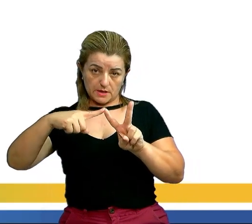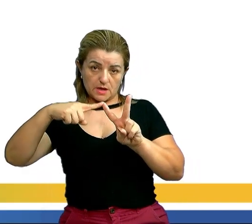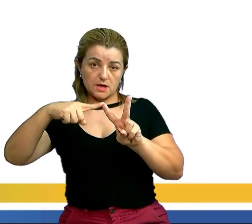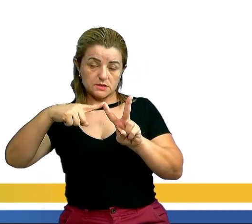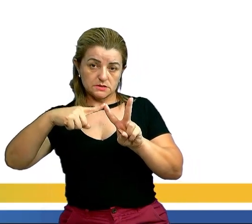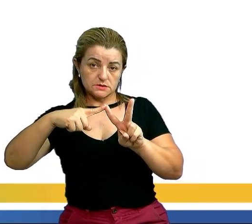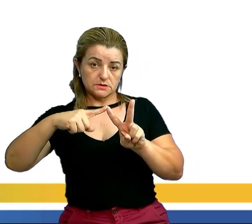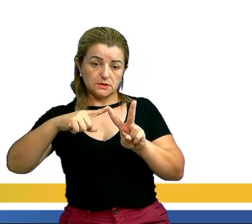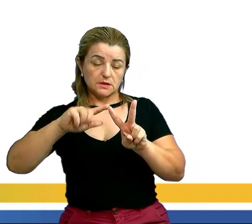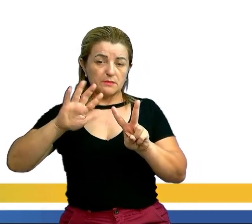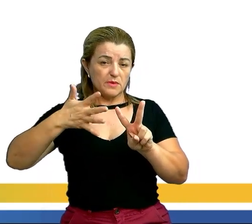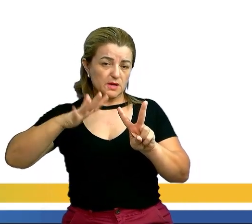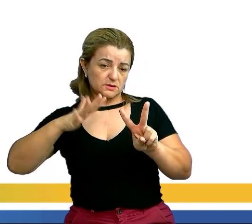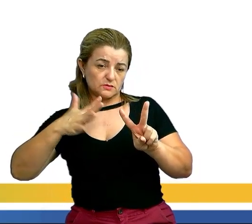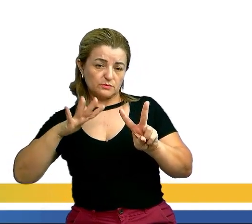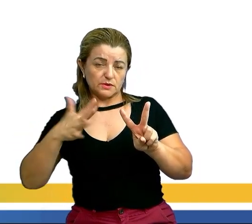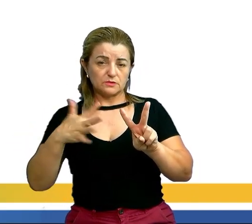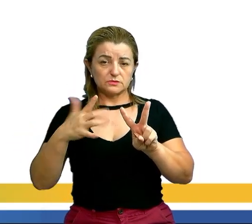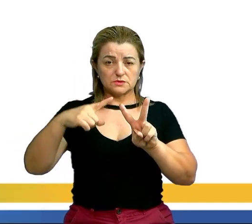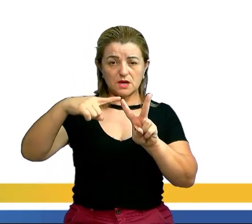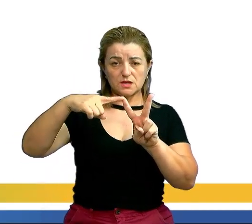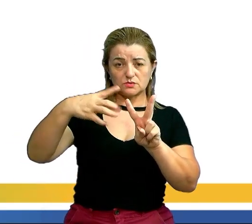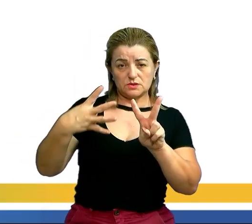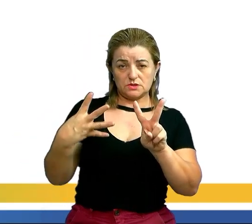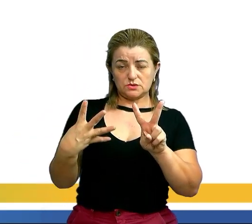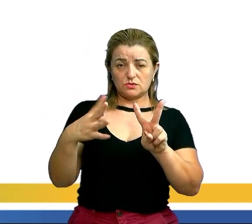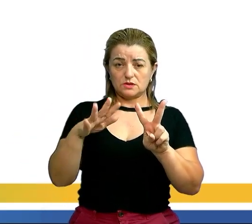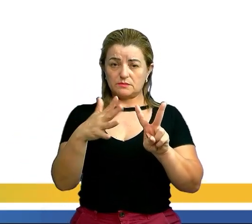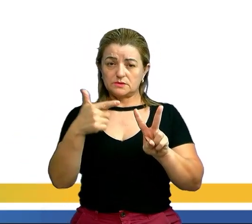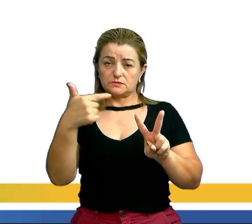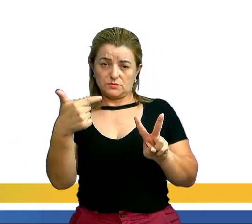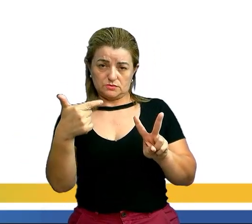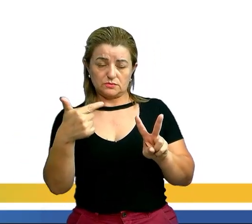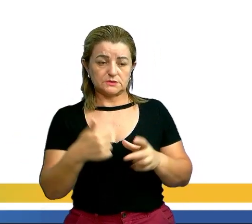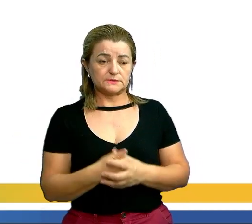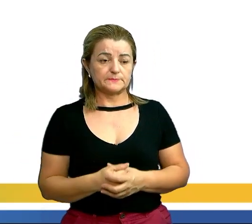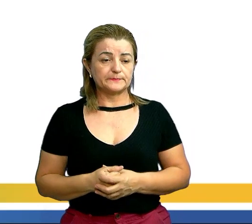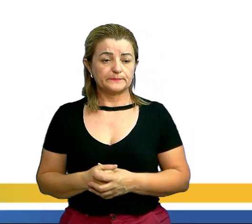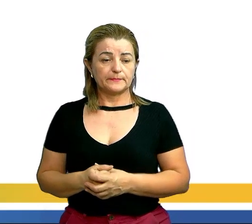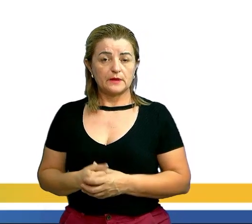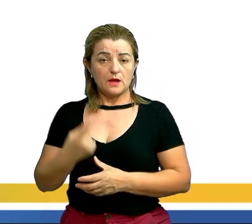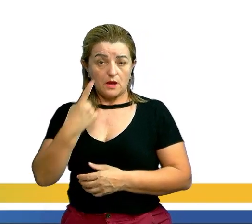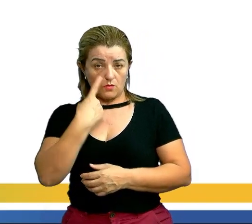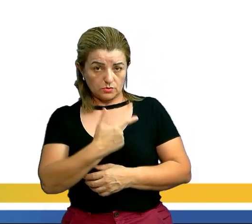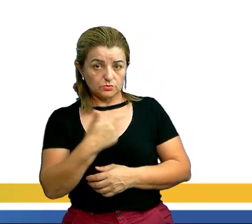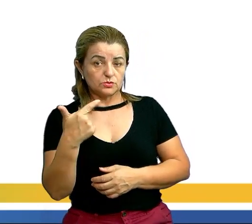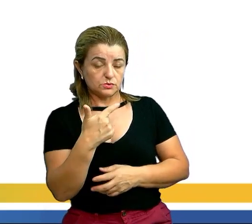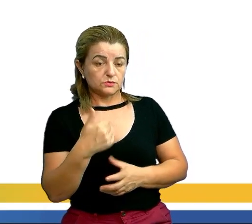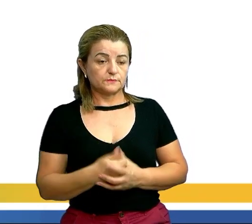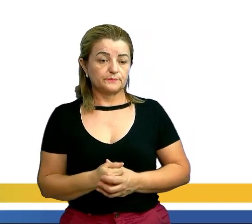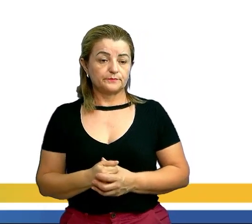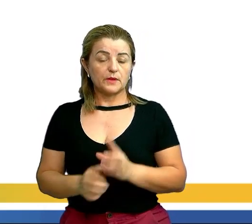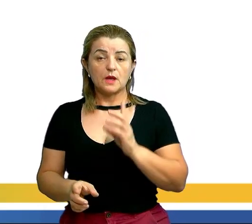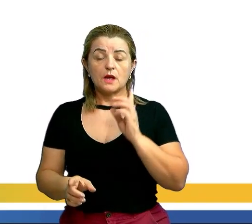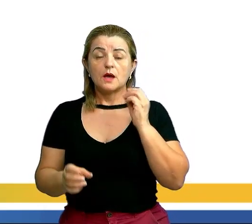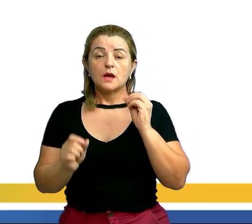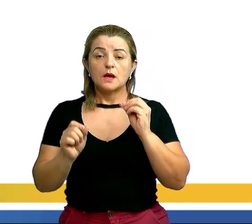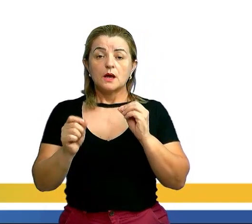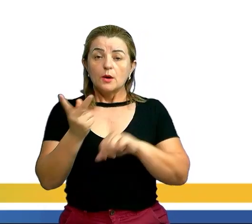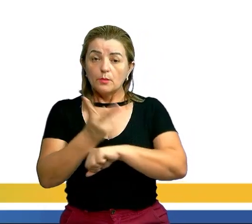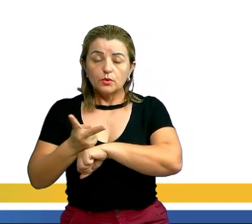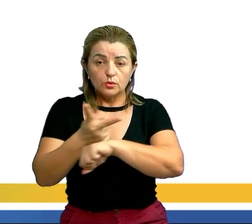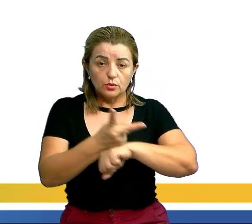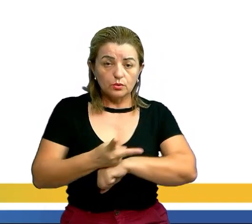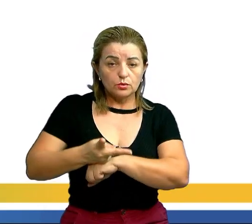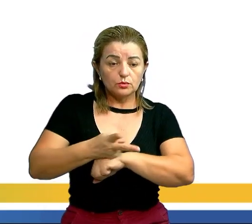de 4, que é mais ou menos 2. Bem básico, sim ou não? Agora vamos ver o exemplo 2. Encontre o valor de X